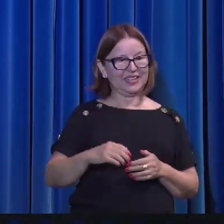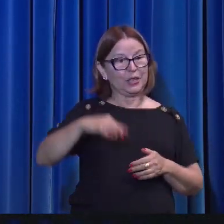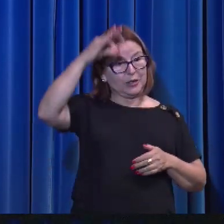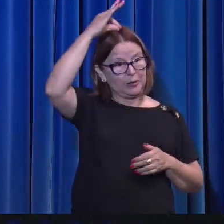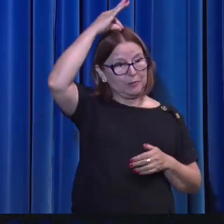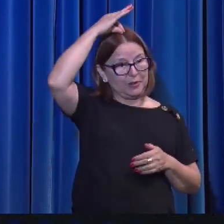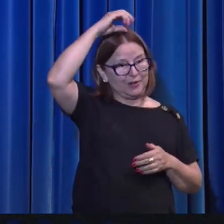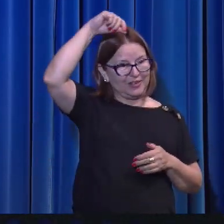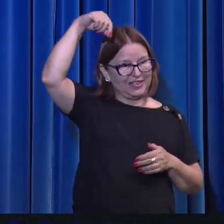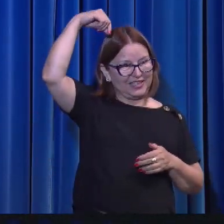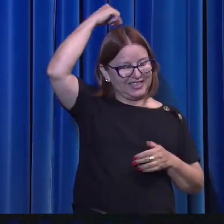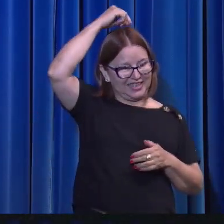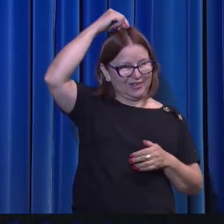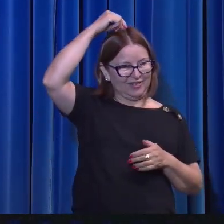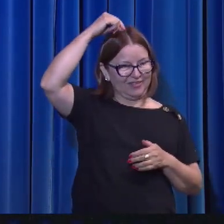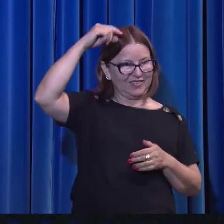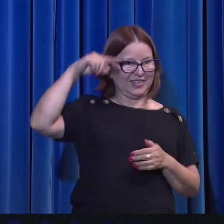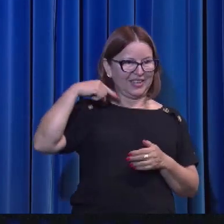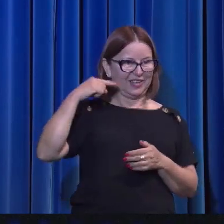Jesus na vida do crente.